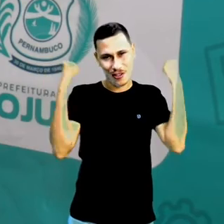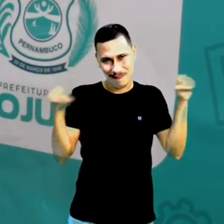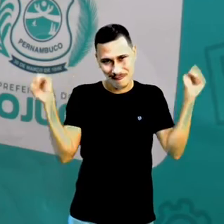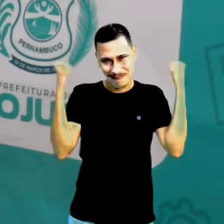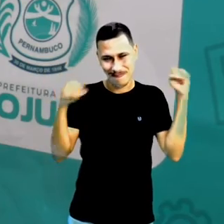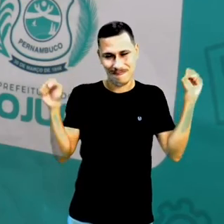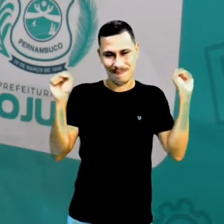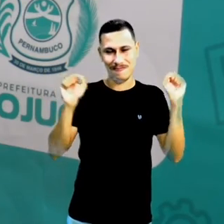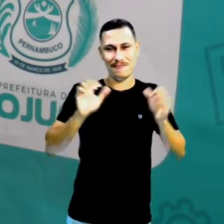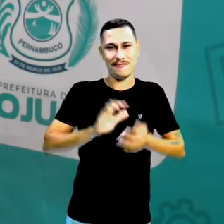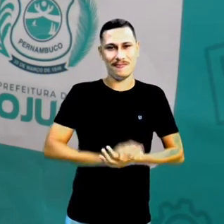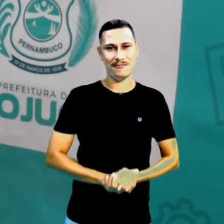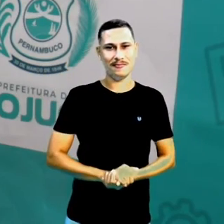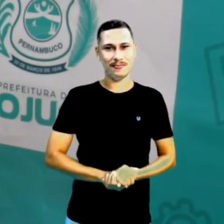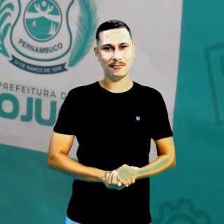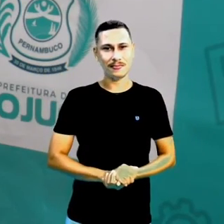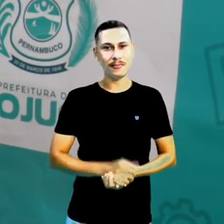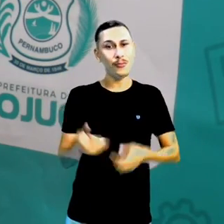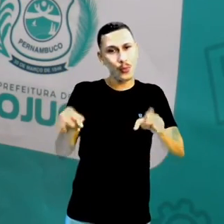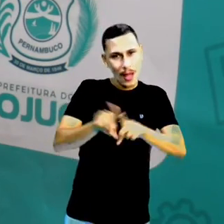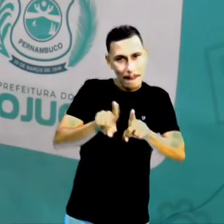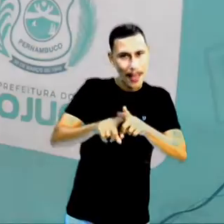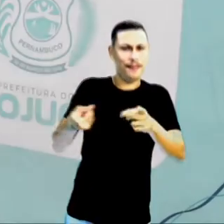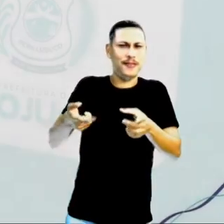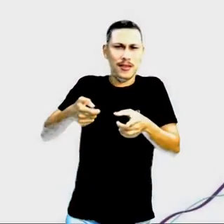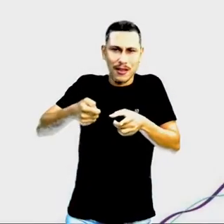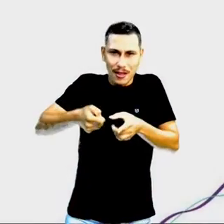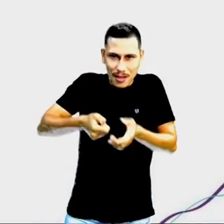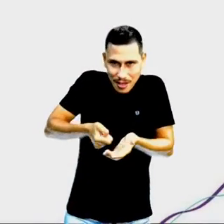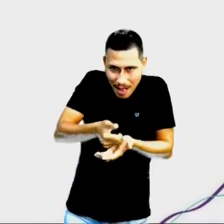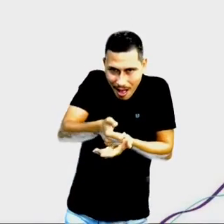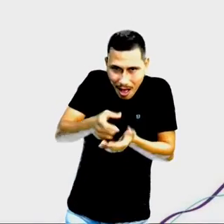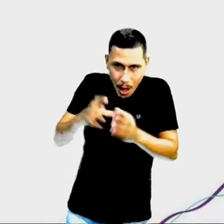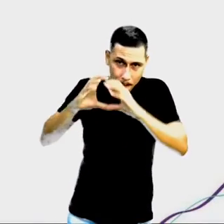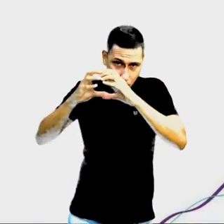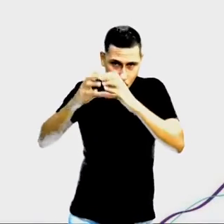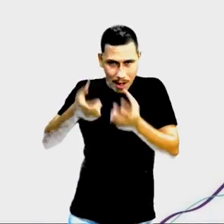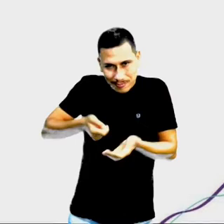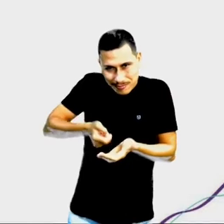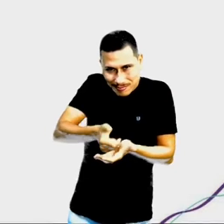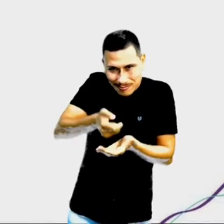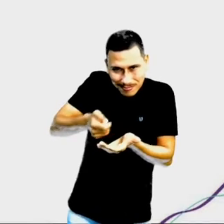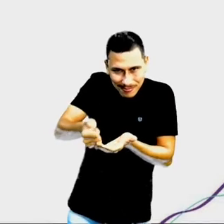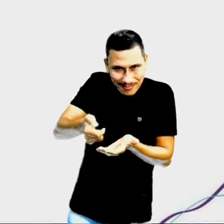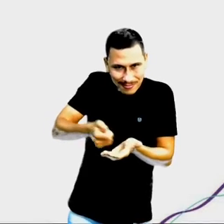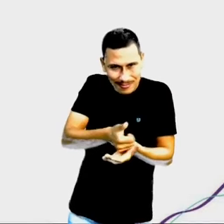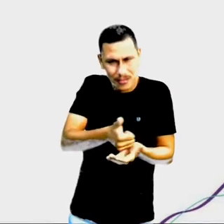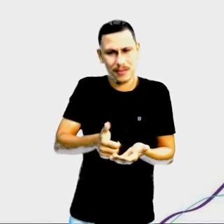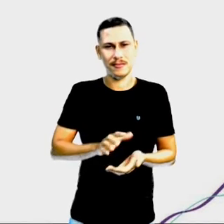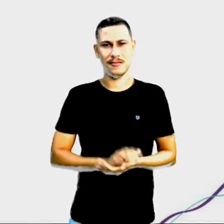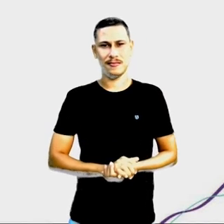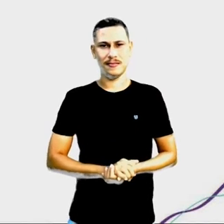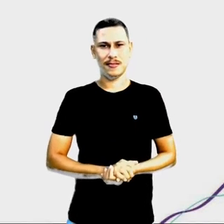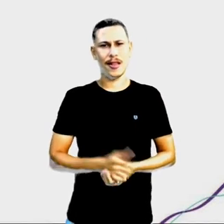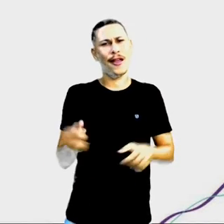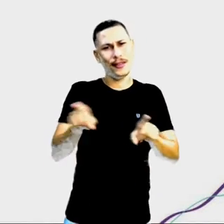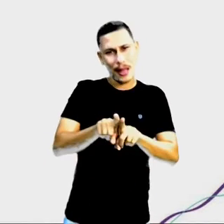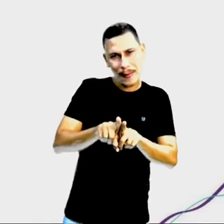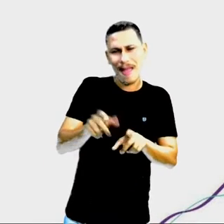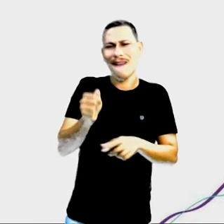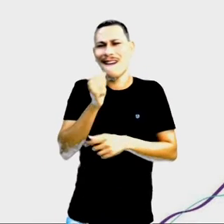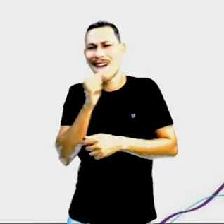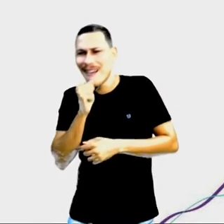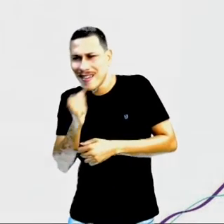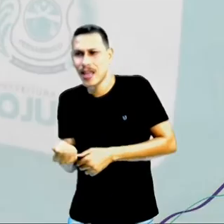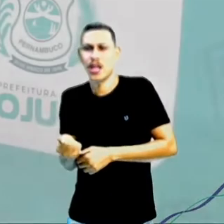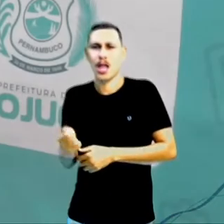Também tem o jogo da bola de gude E hoje também temos ainda o boliche que é